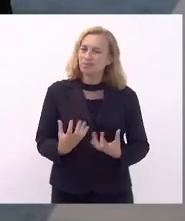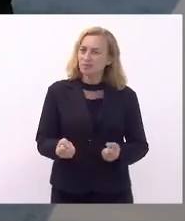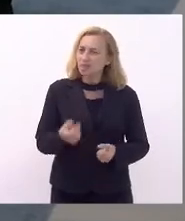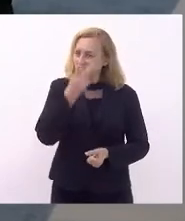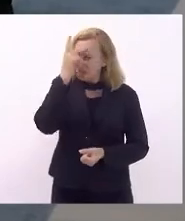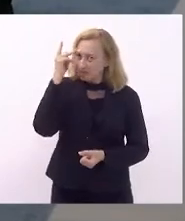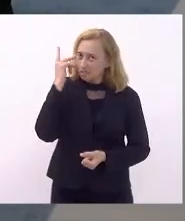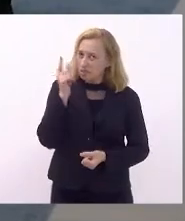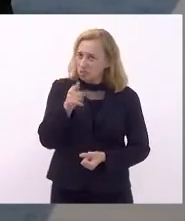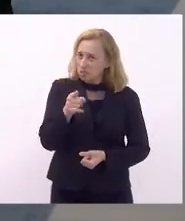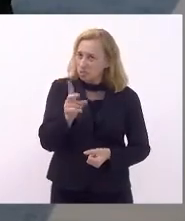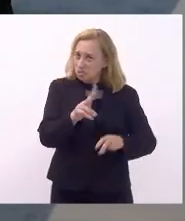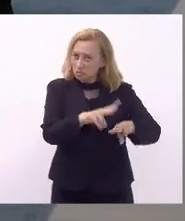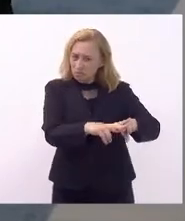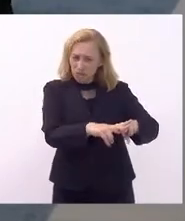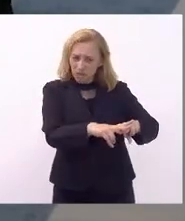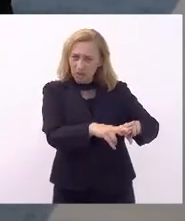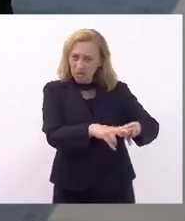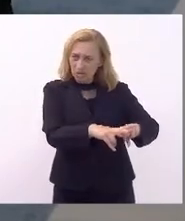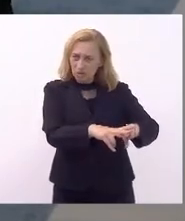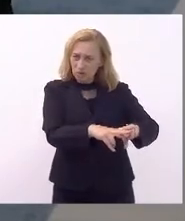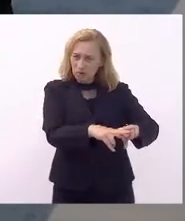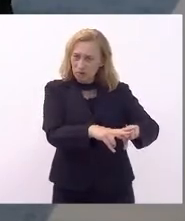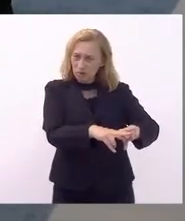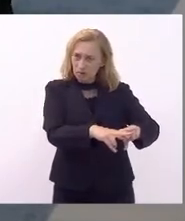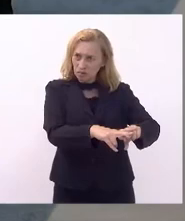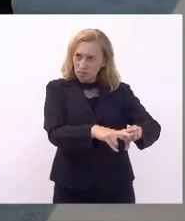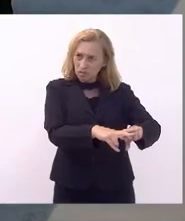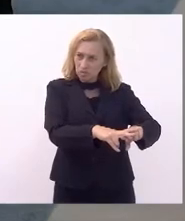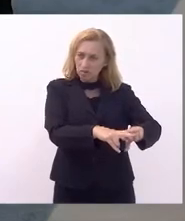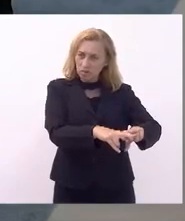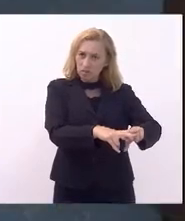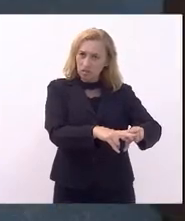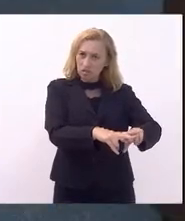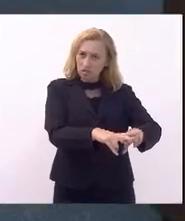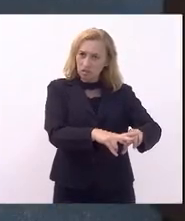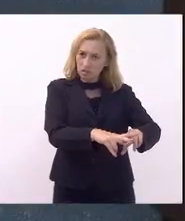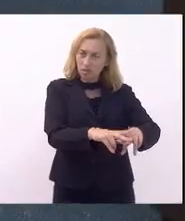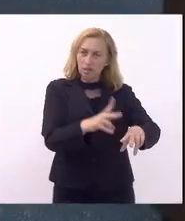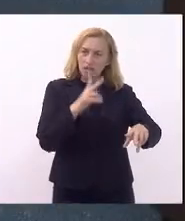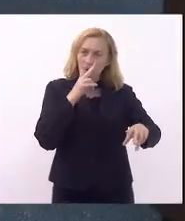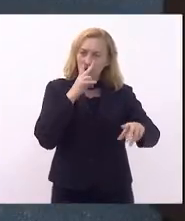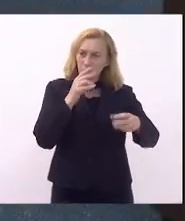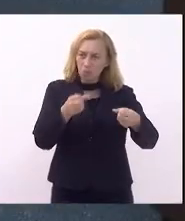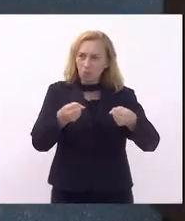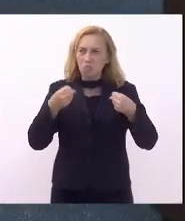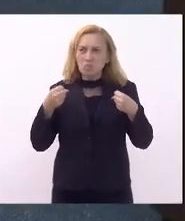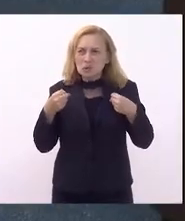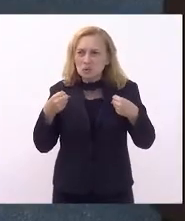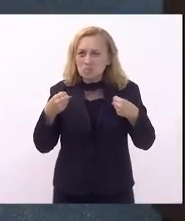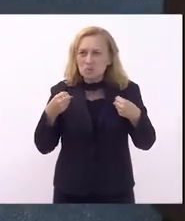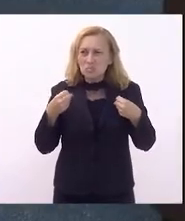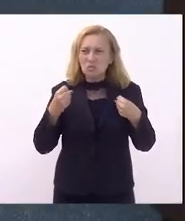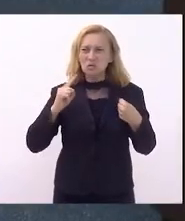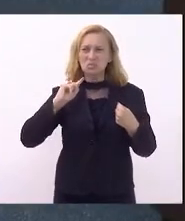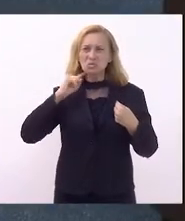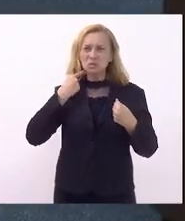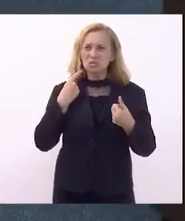podem ser confinadas em ambientes que se assemelham a masmorras, absolutamente infectas,